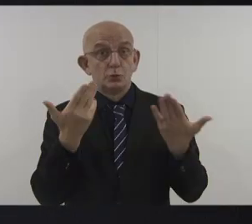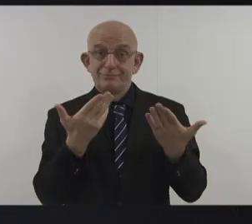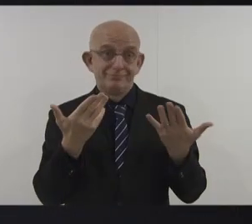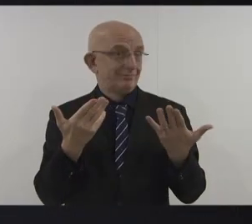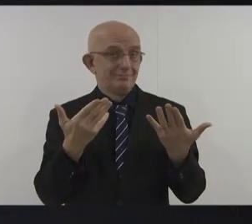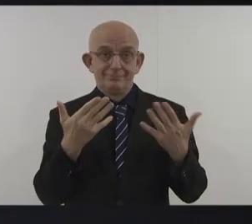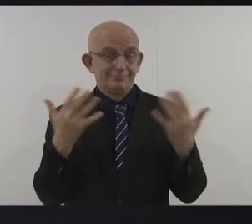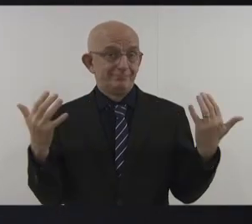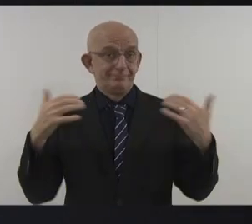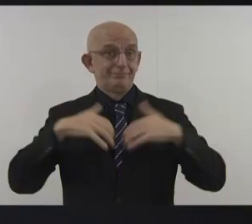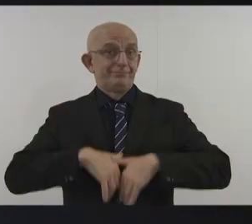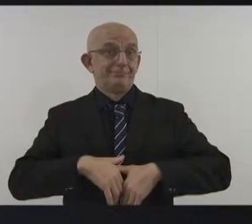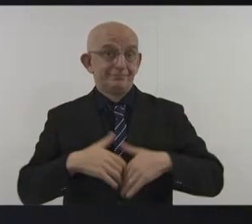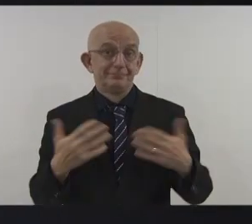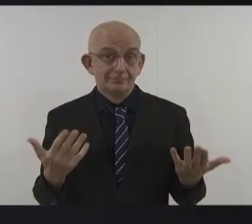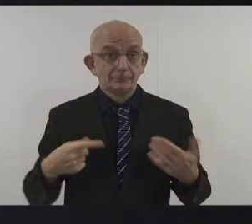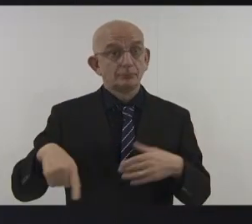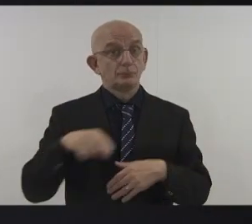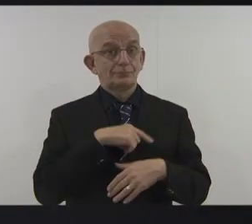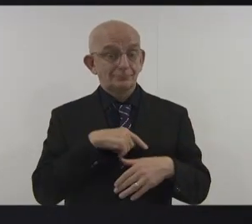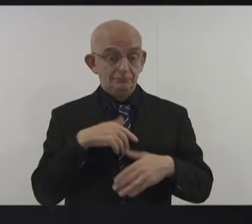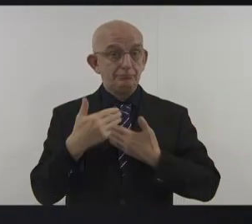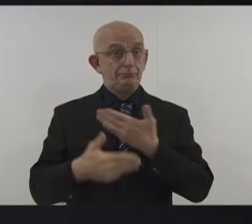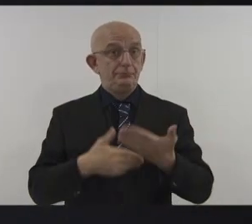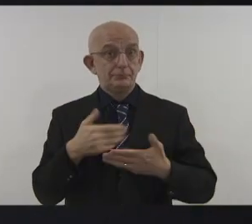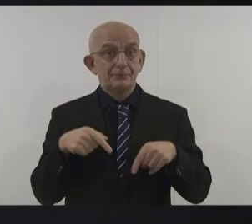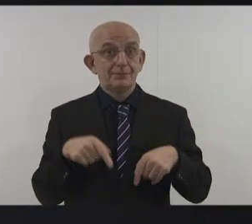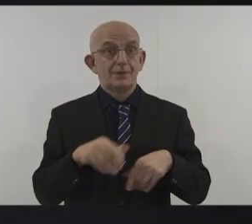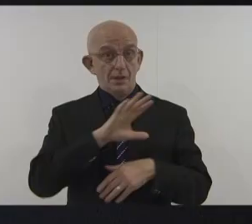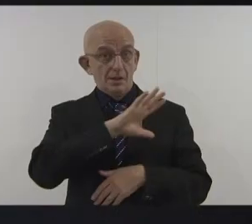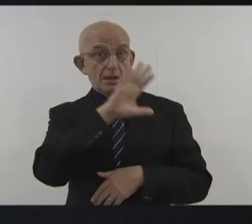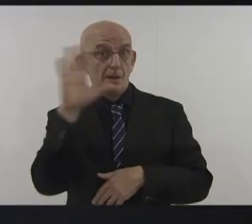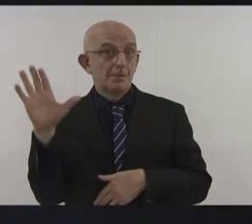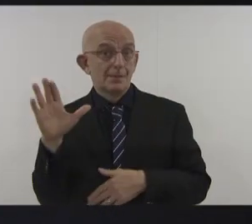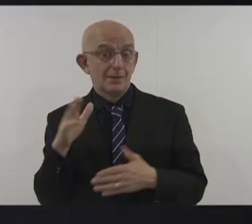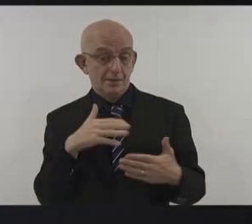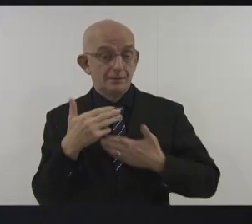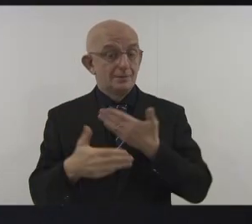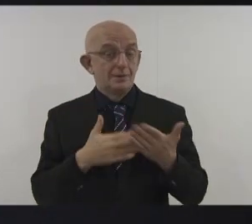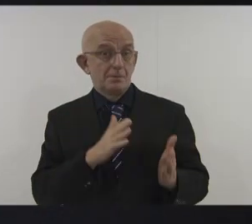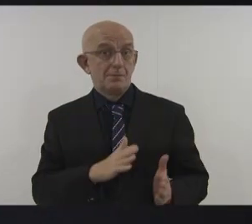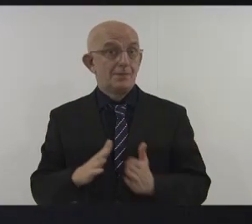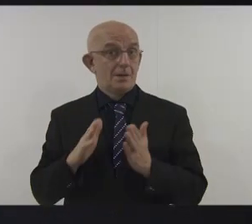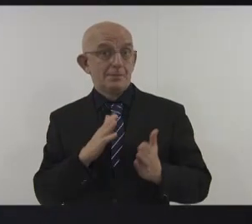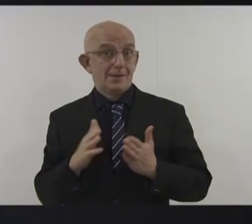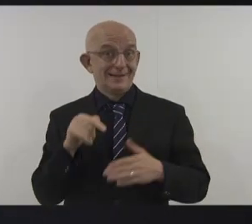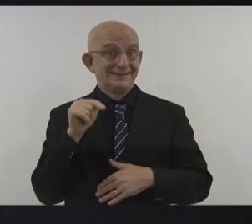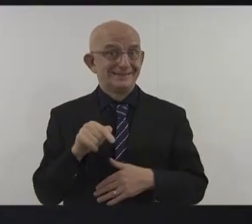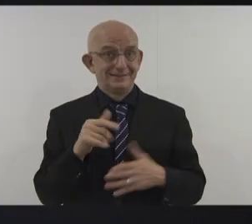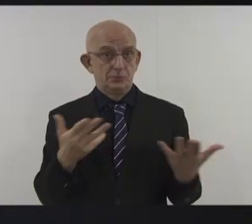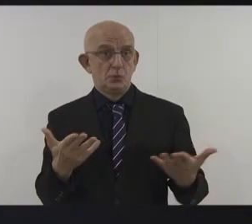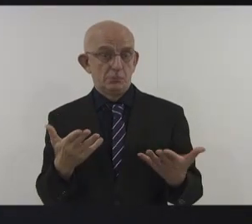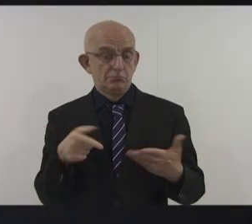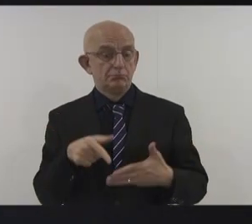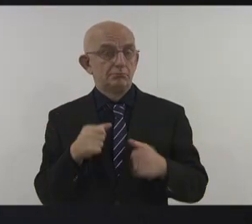política climática brasileira até 2035. Firmamos também o Pacto